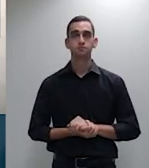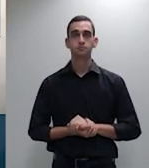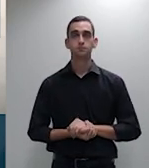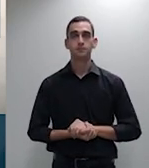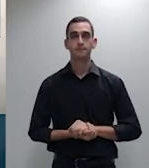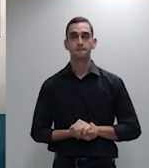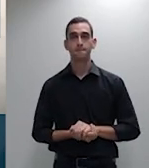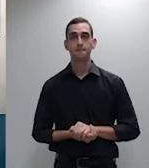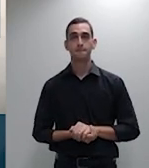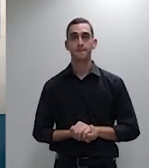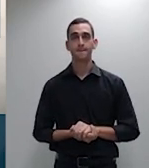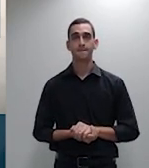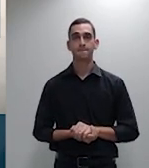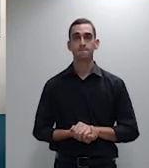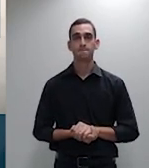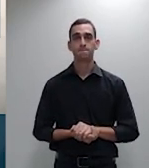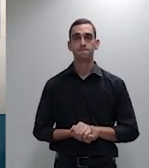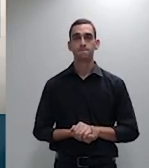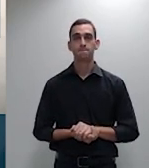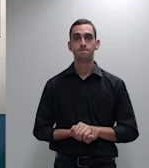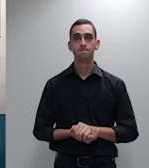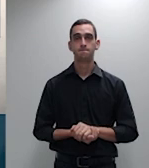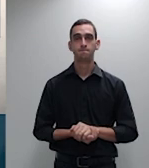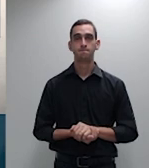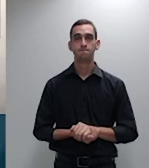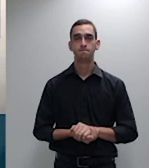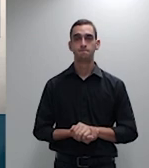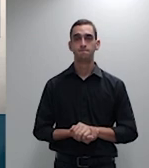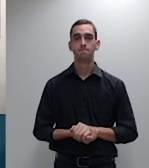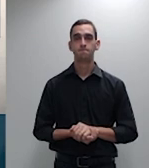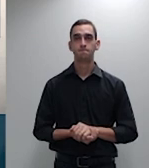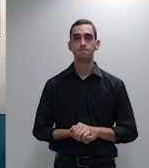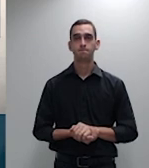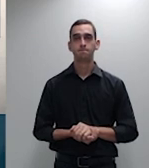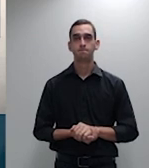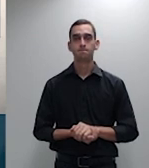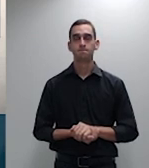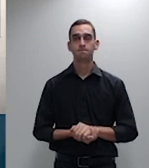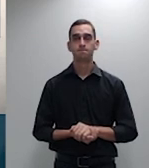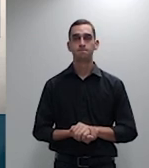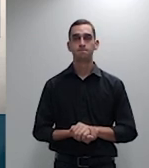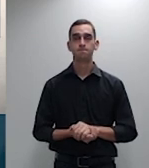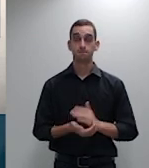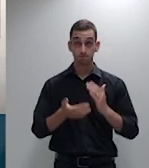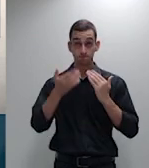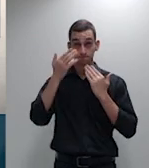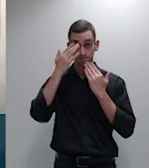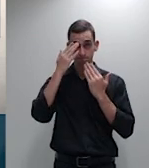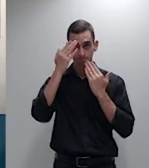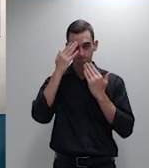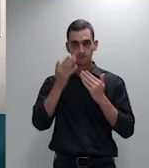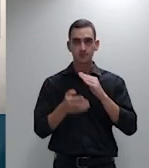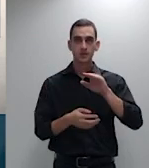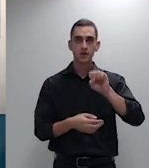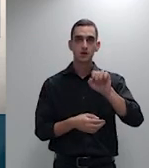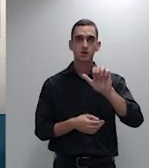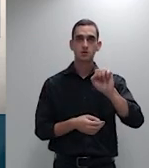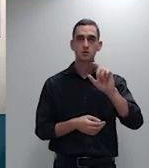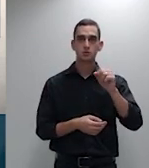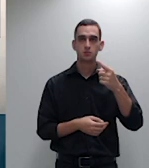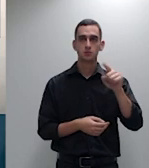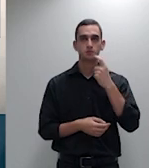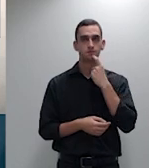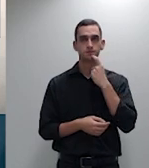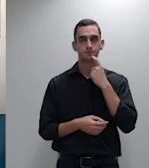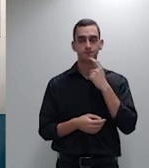Muito obrigado. acordo com o único feito em lista. Muito obrigado, ministro Salomão. Ministro Raul Araújo, que hoje,